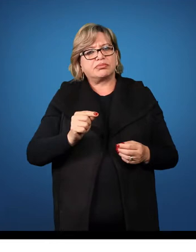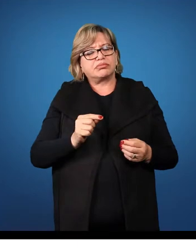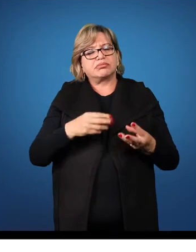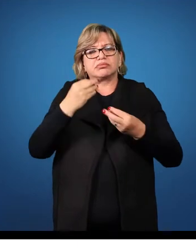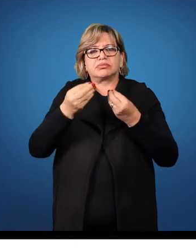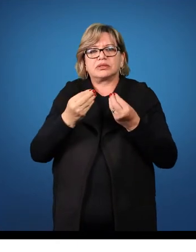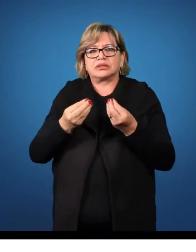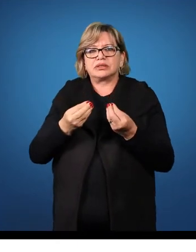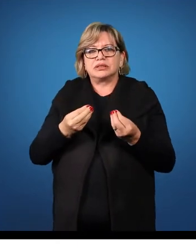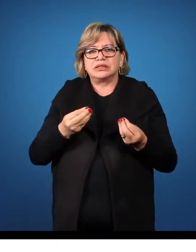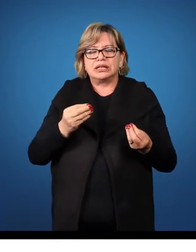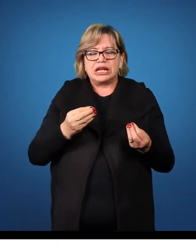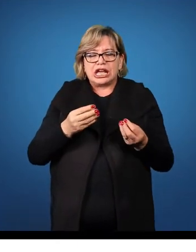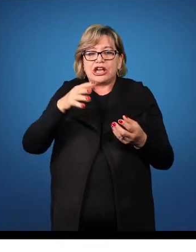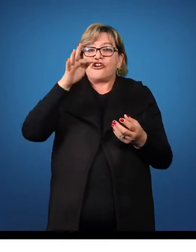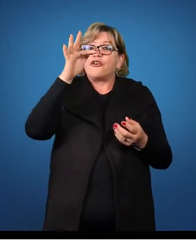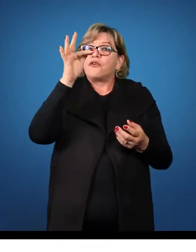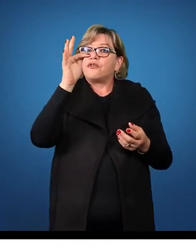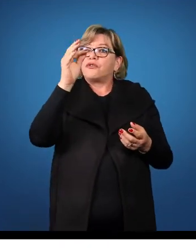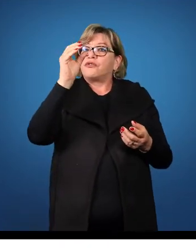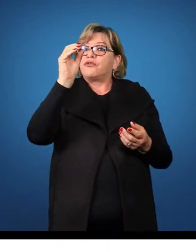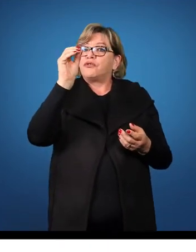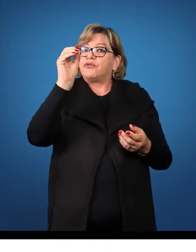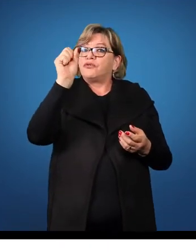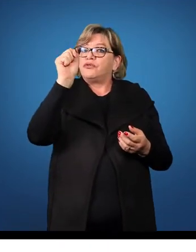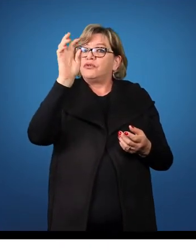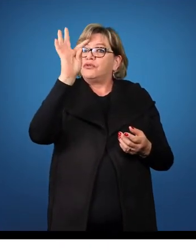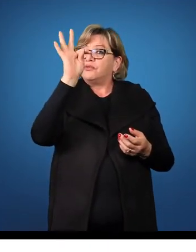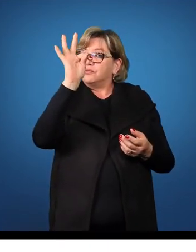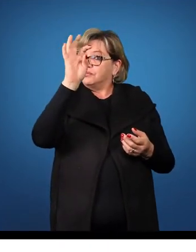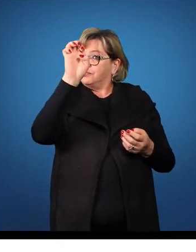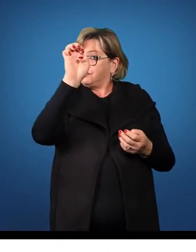foste amado.